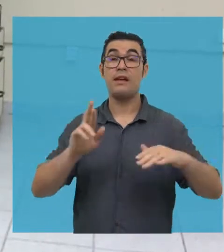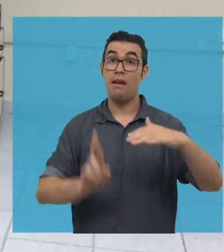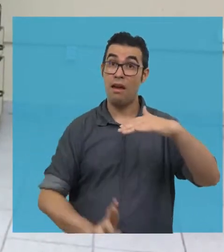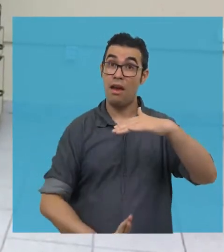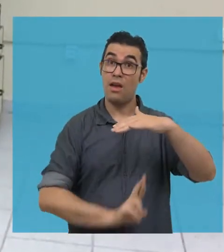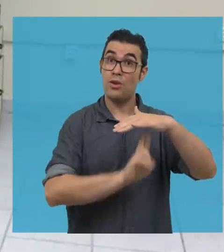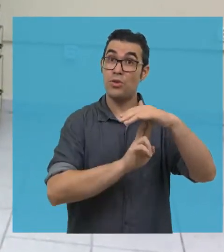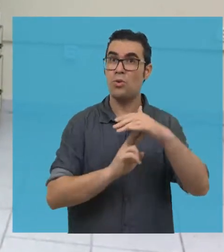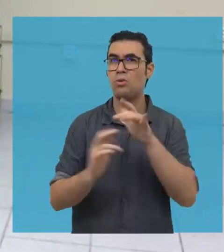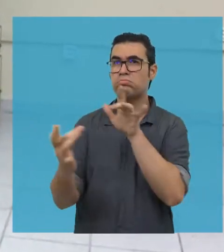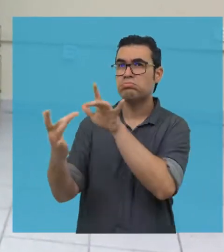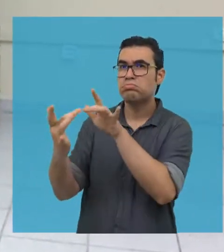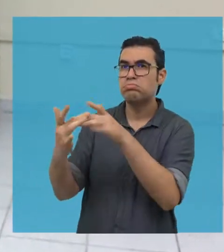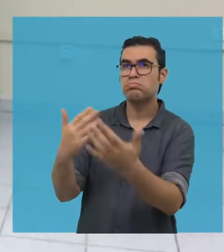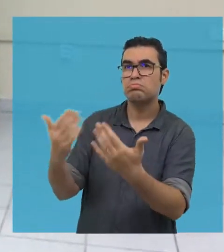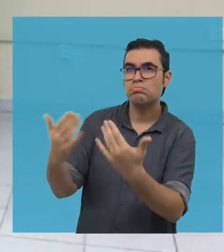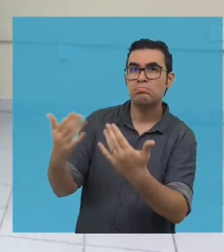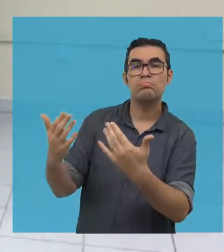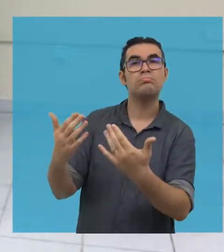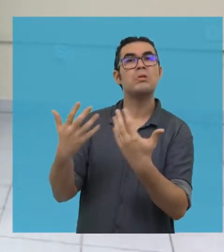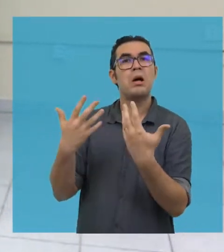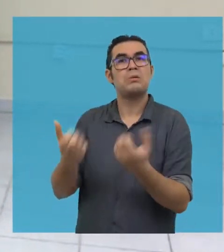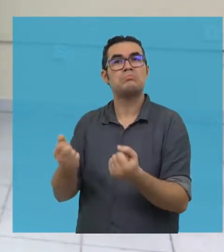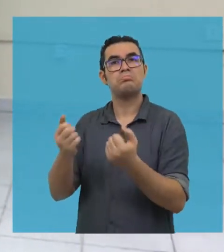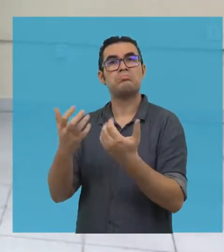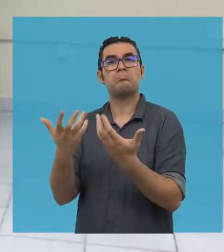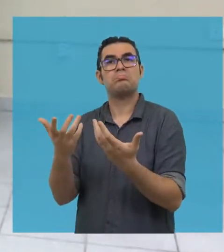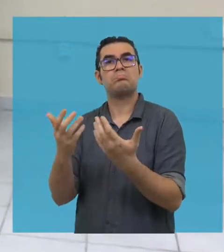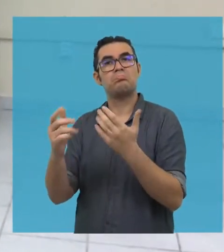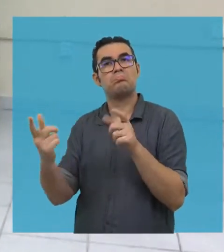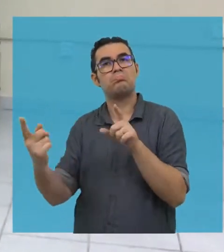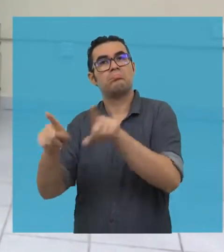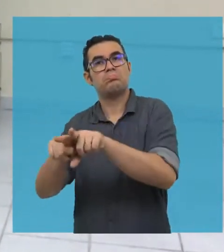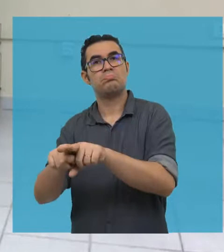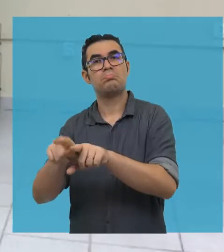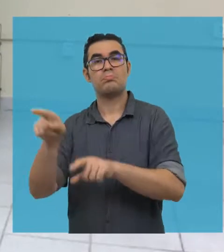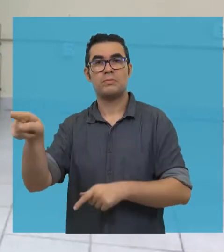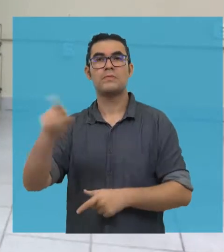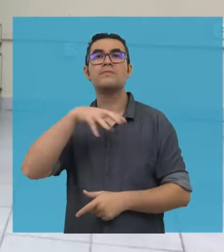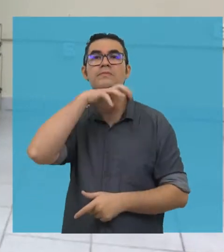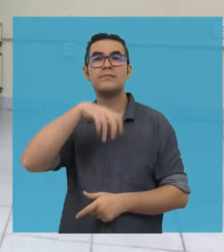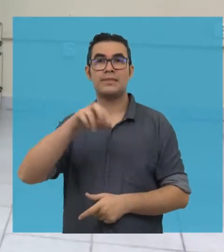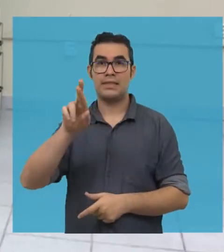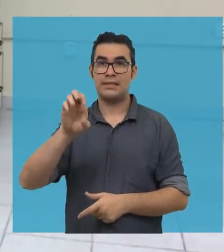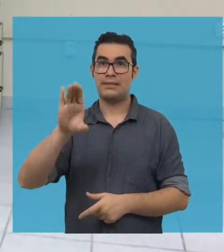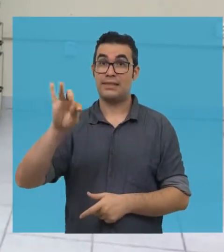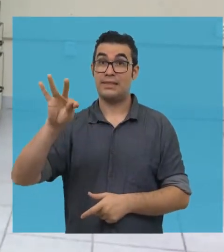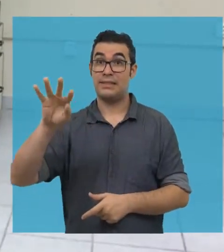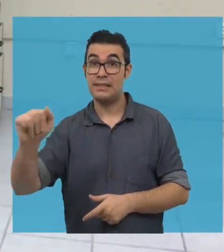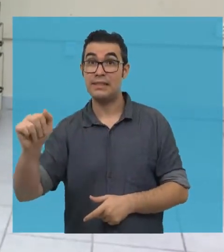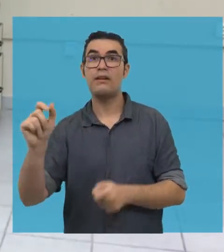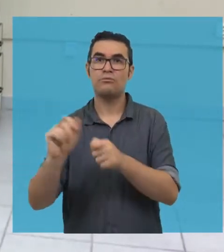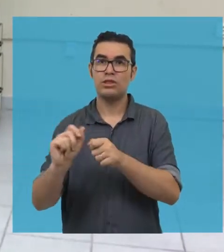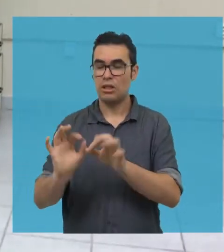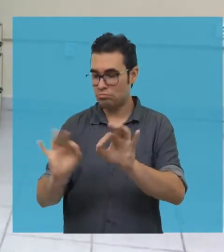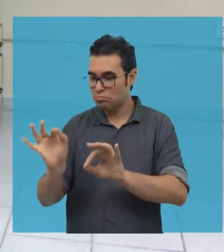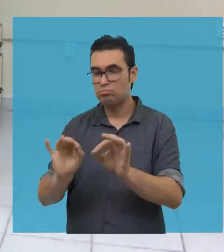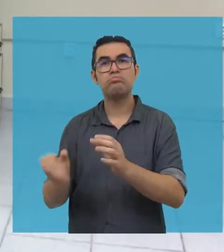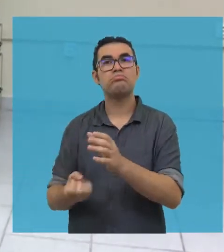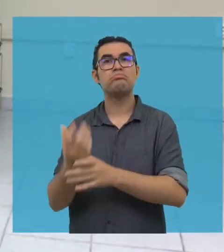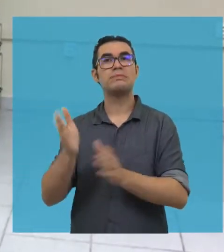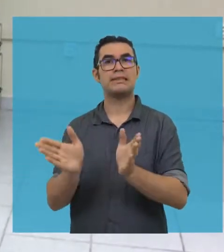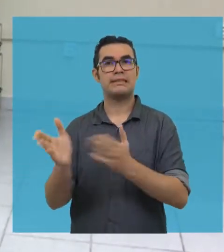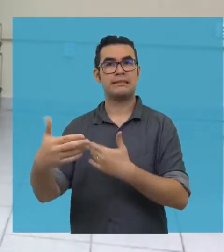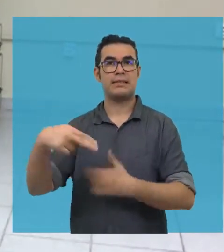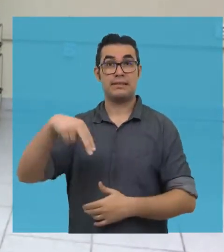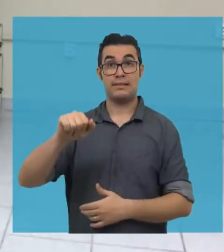Universidade, em contato com o professor Augusto, diretor da faculdade então, atenderam a Receita Federal e conseguiram então esse espaço aqui